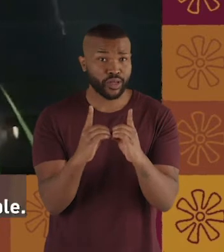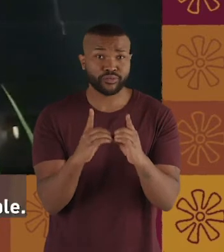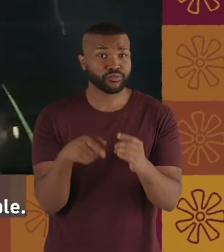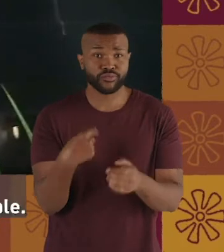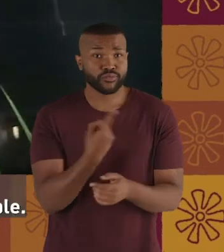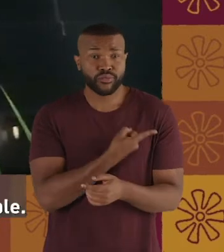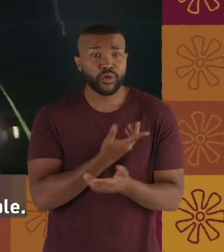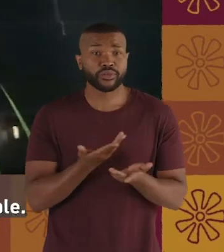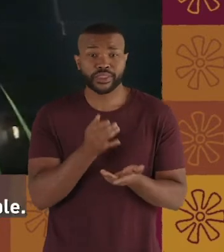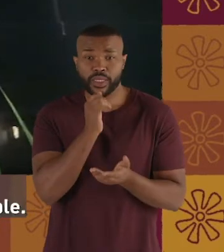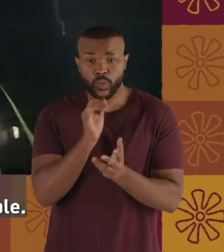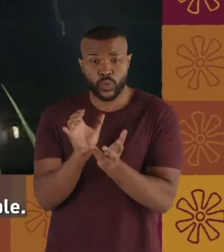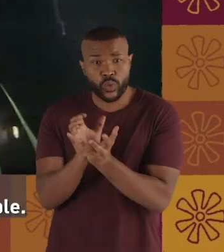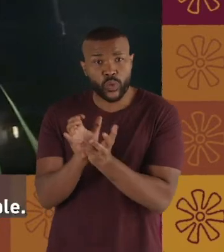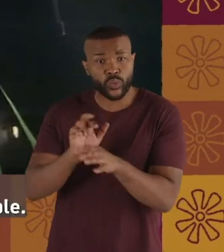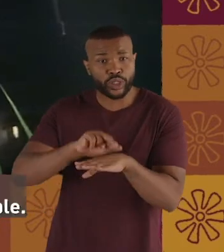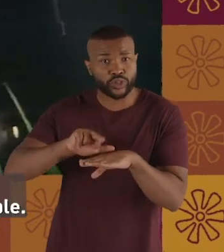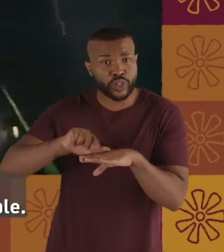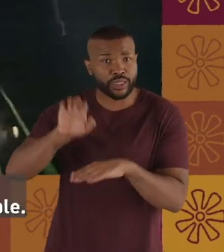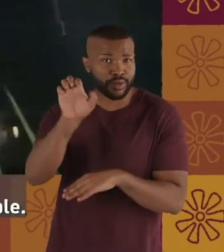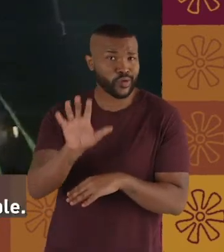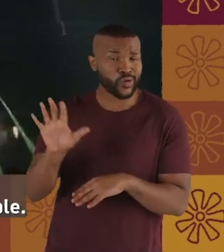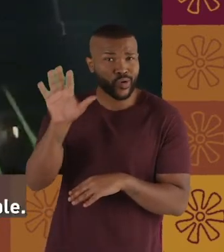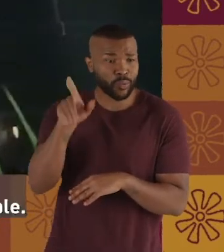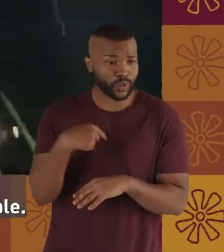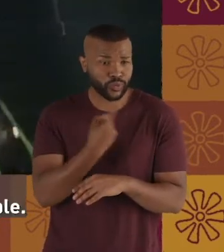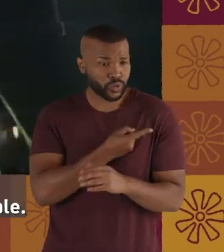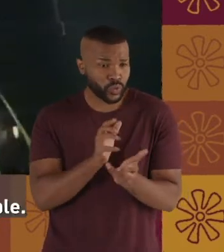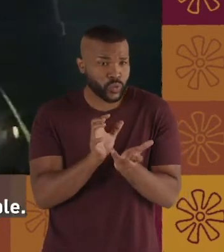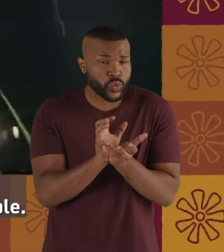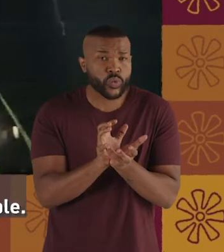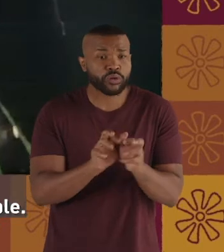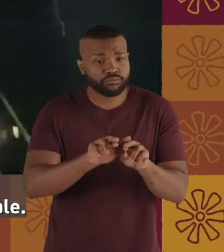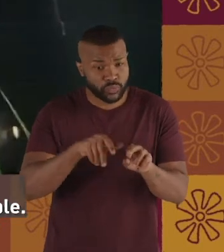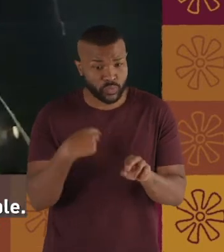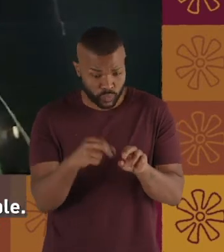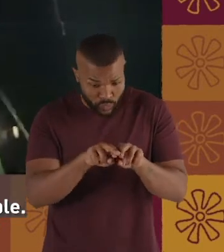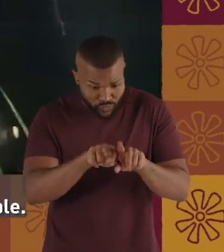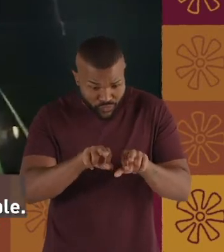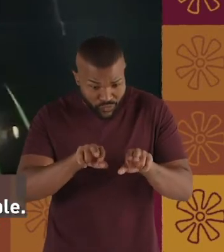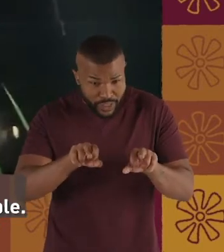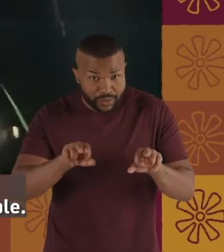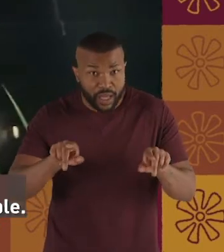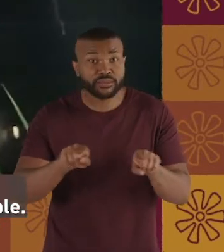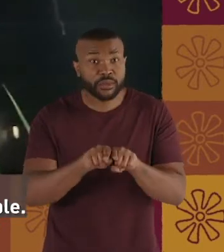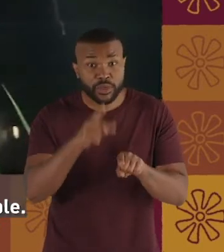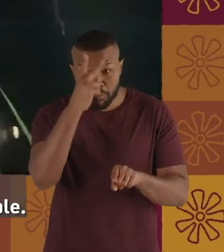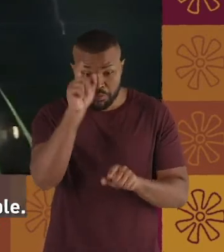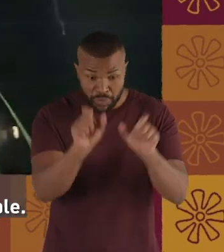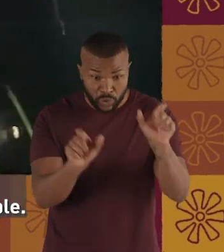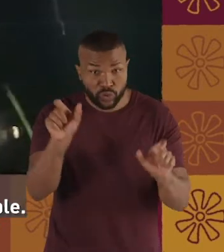Nós não somos um grupo de etnia europeia, nós somos um grupo de diversidade, com